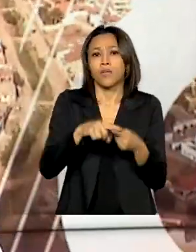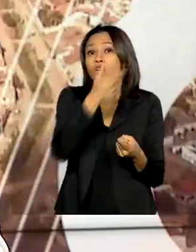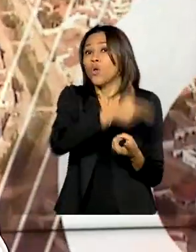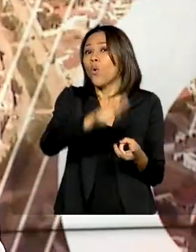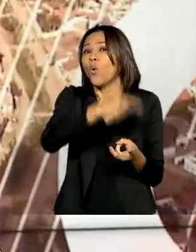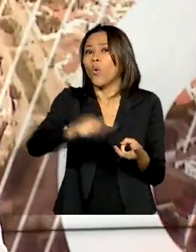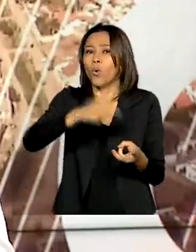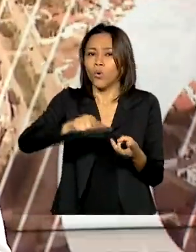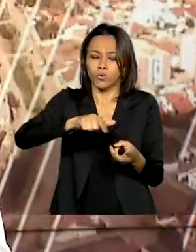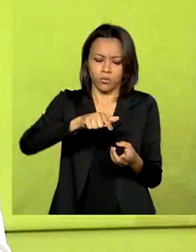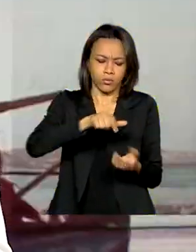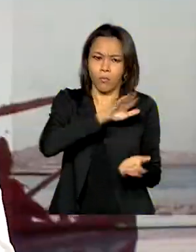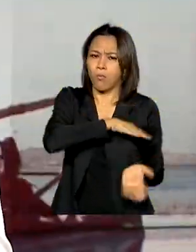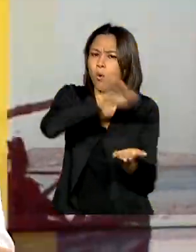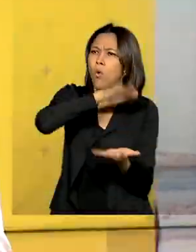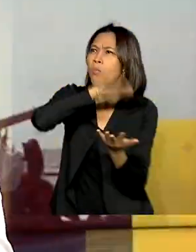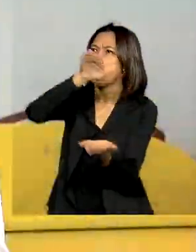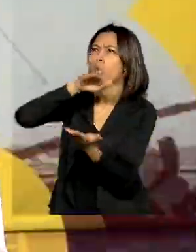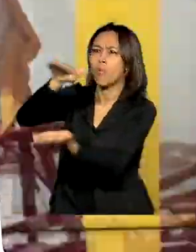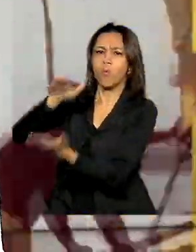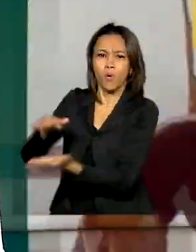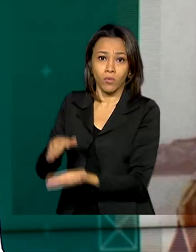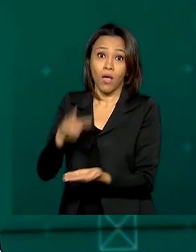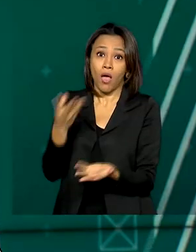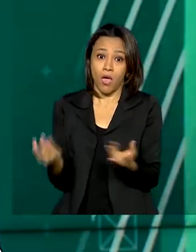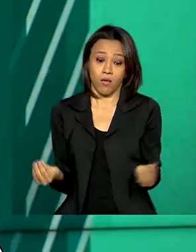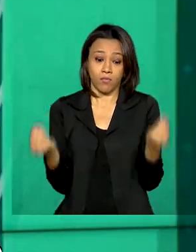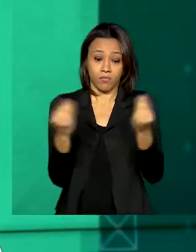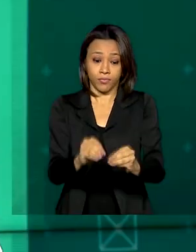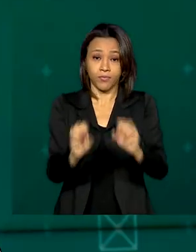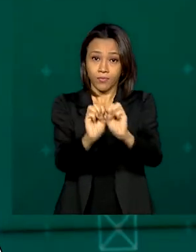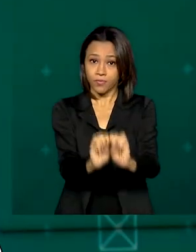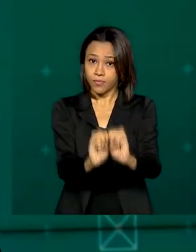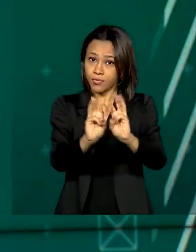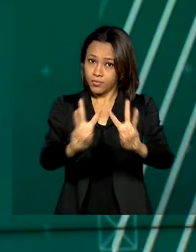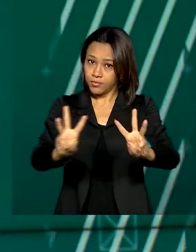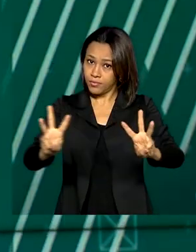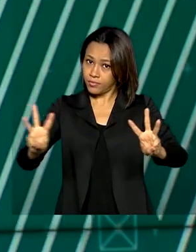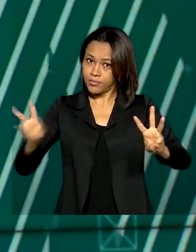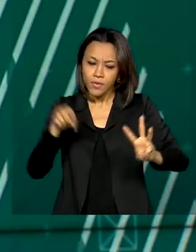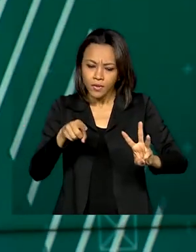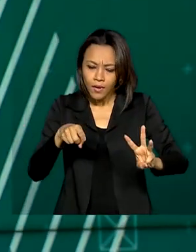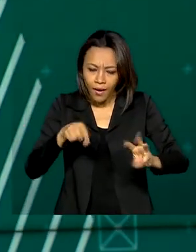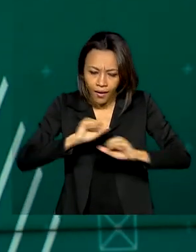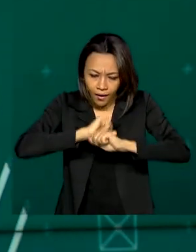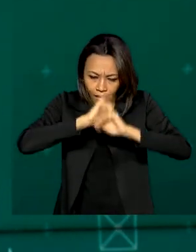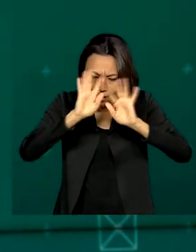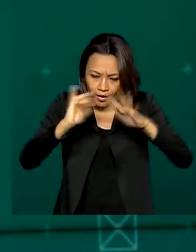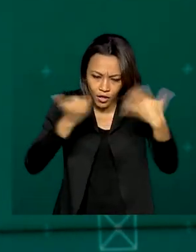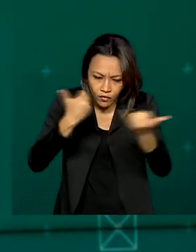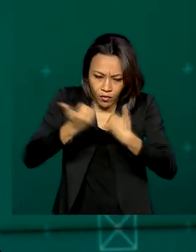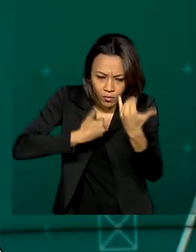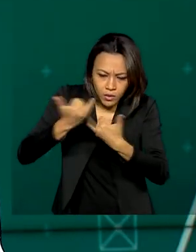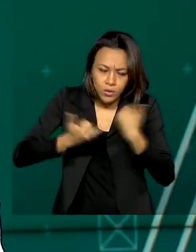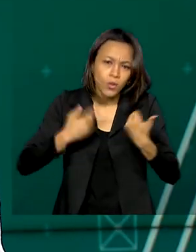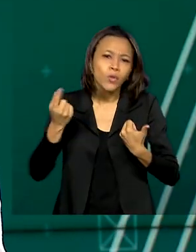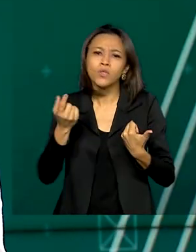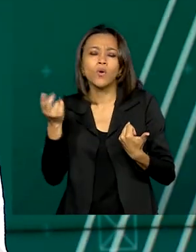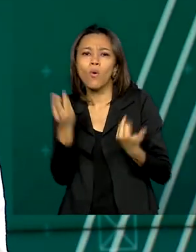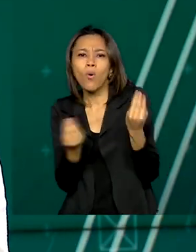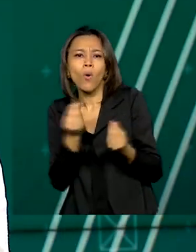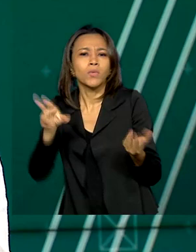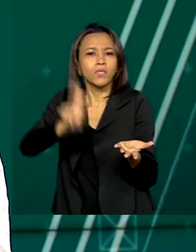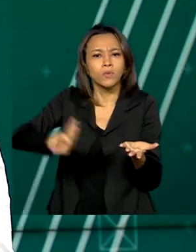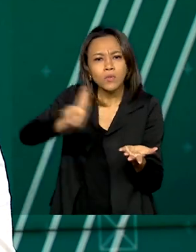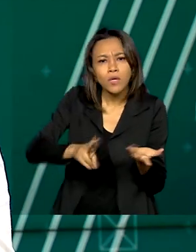distribuídos a cada estado. A plataforma eletrônica LocalizaSUS ajuda a dar transparência aos gastos públicos